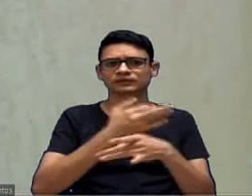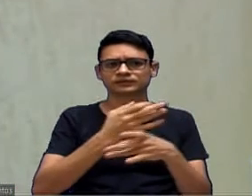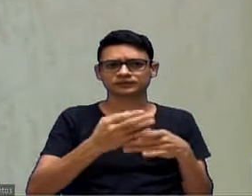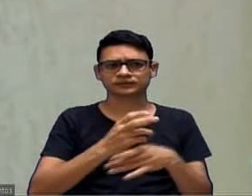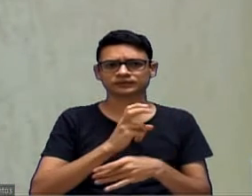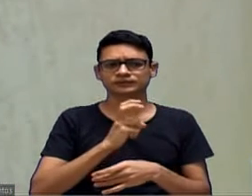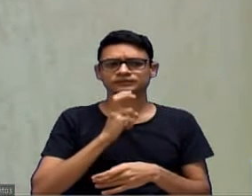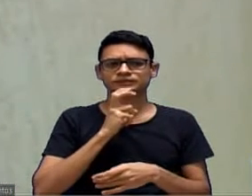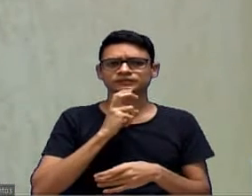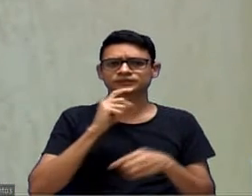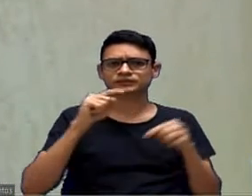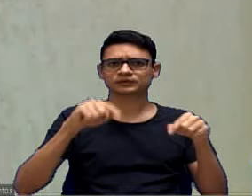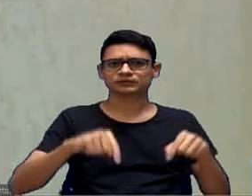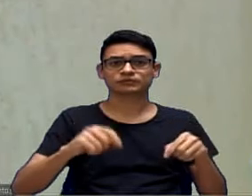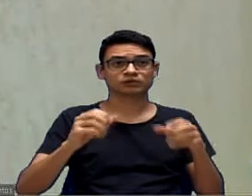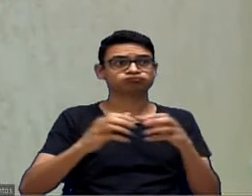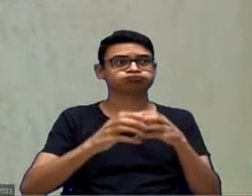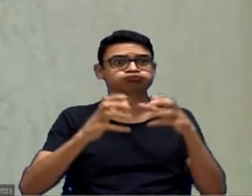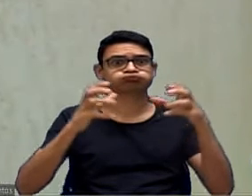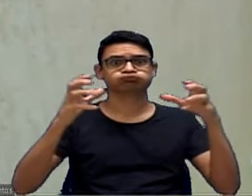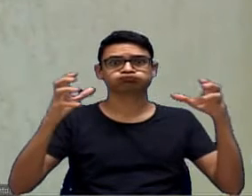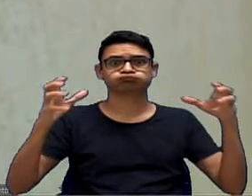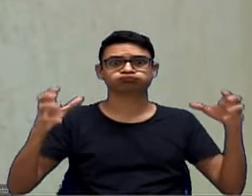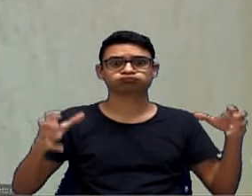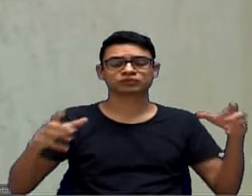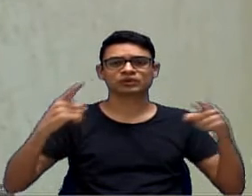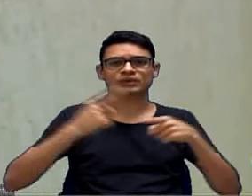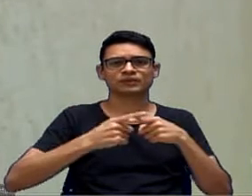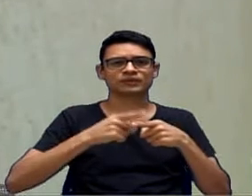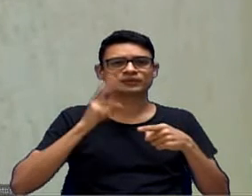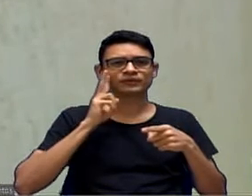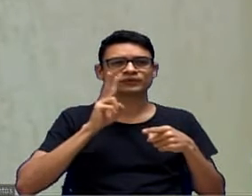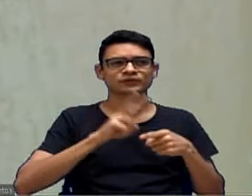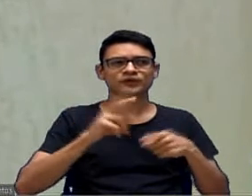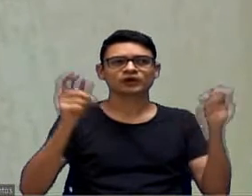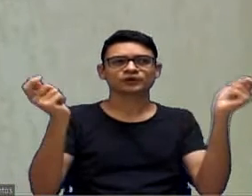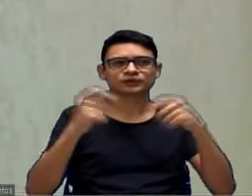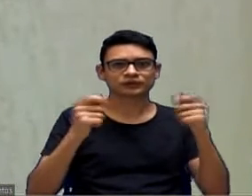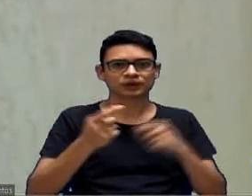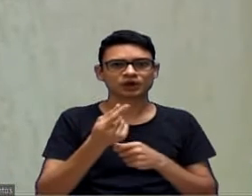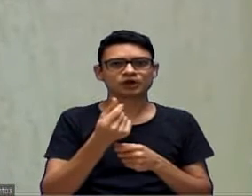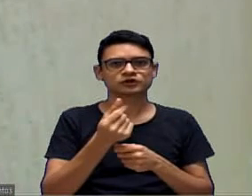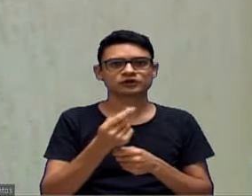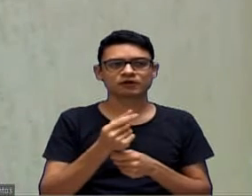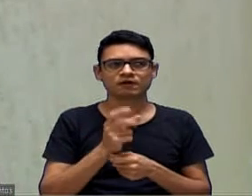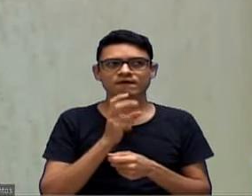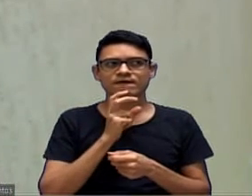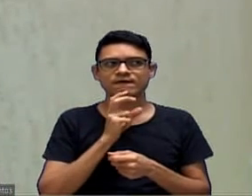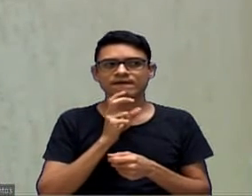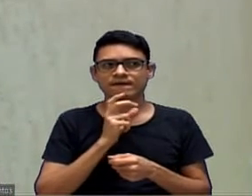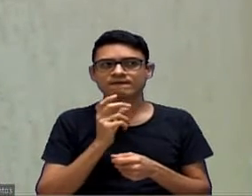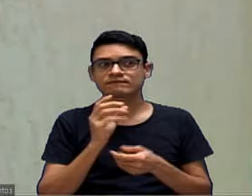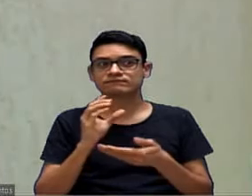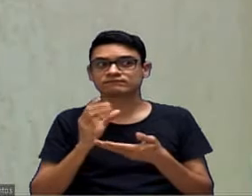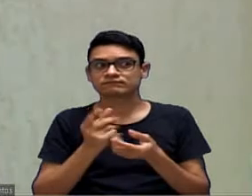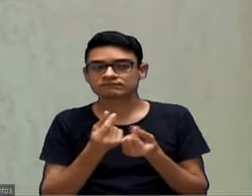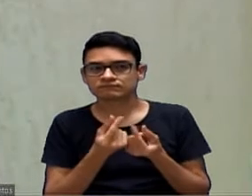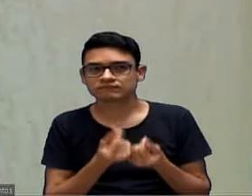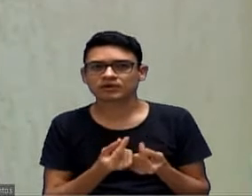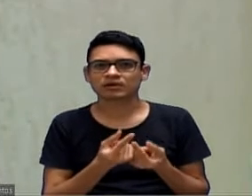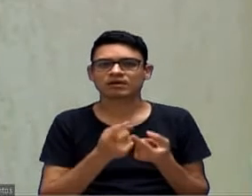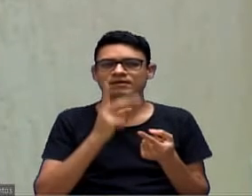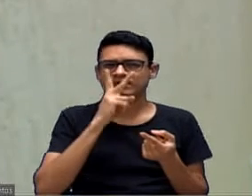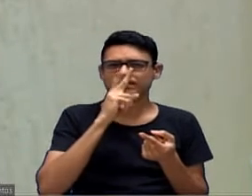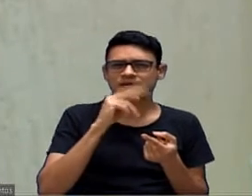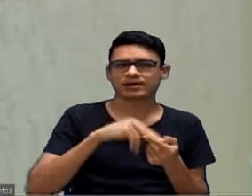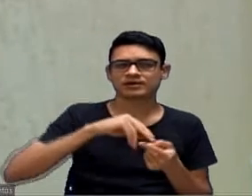aí explodiu, porque viram que dava para ganhar dinheiro na cidade e as construtoras deitaram e rolaram